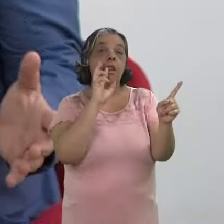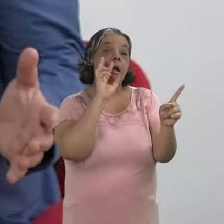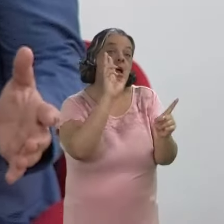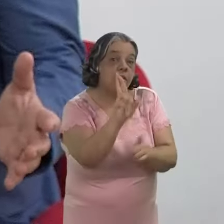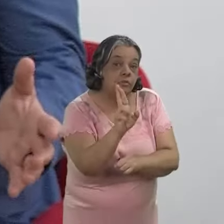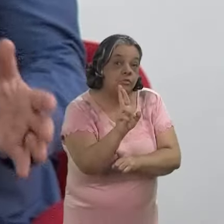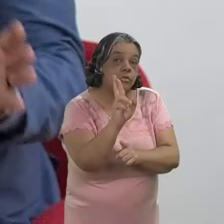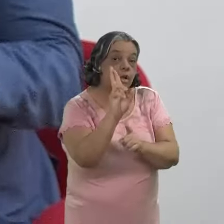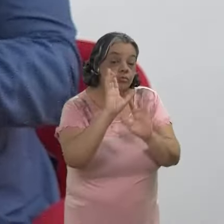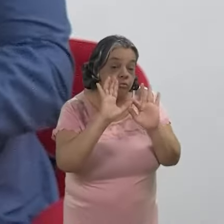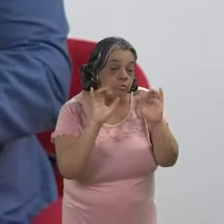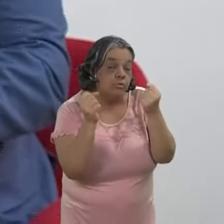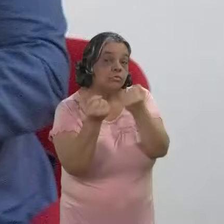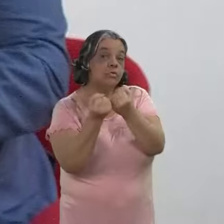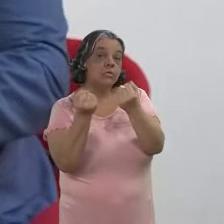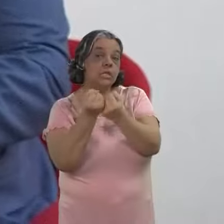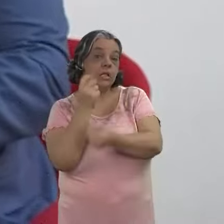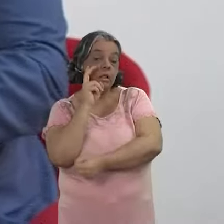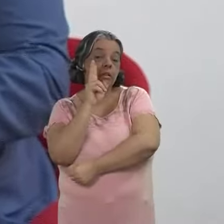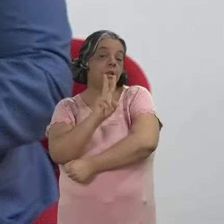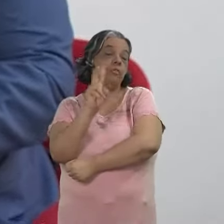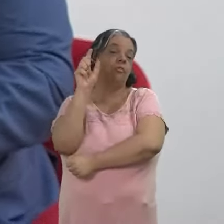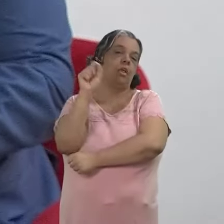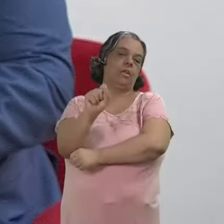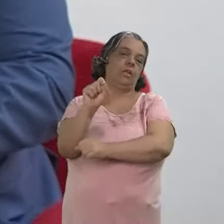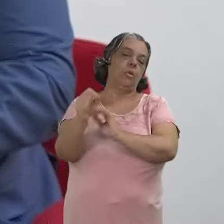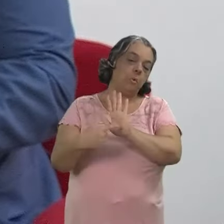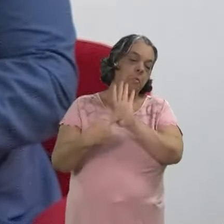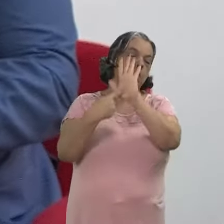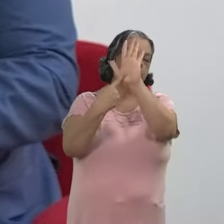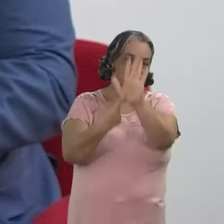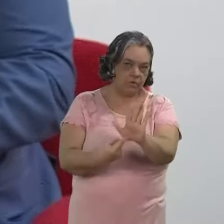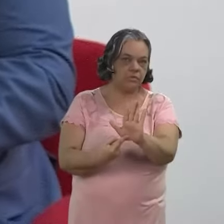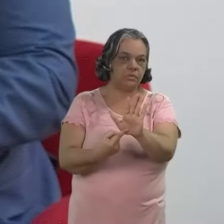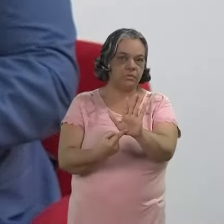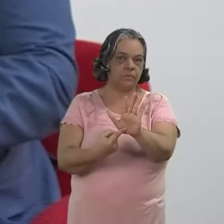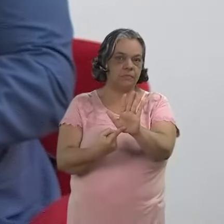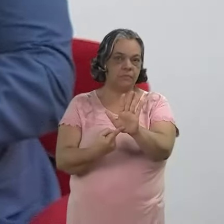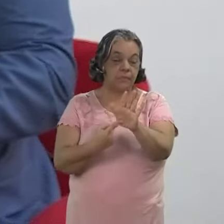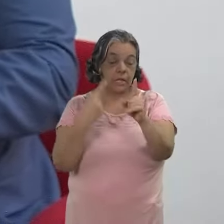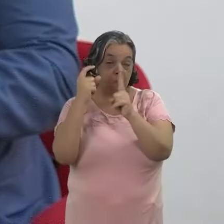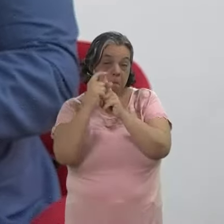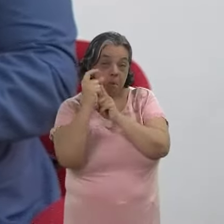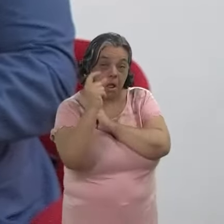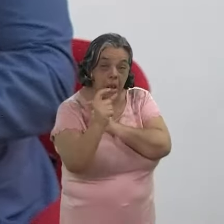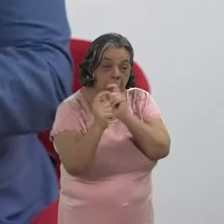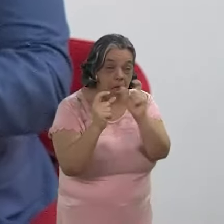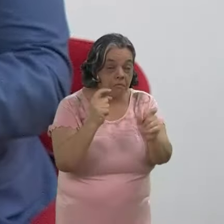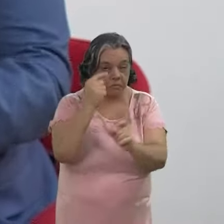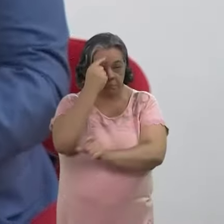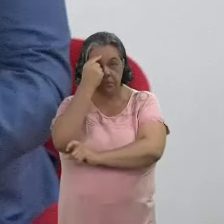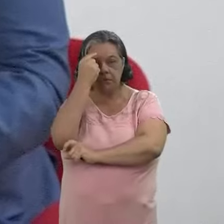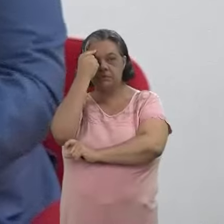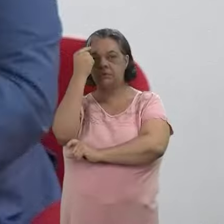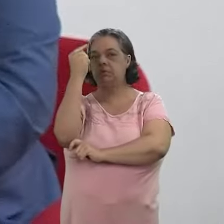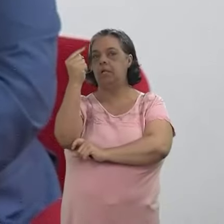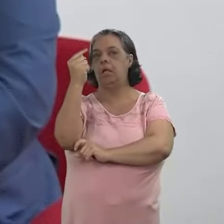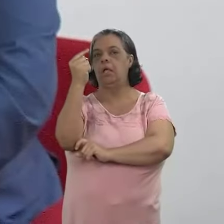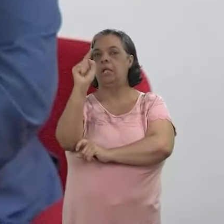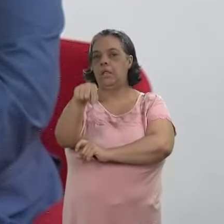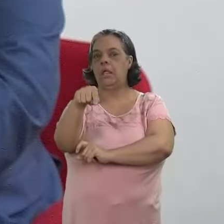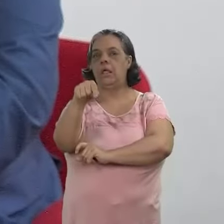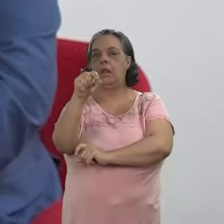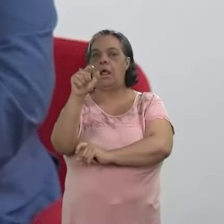aquilo era resultado de uma sociedade que via aquele tipo de manifestação de palavra, de forma de pensar